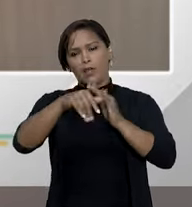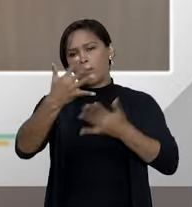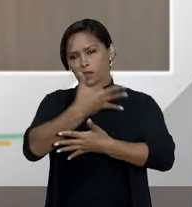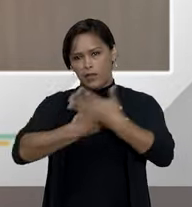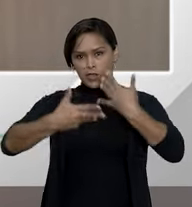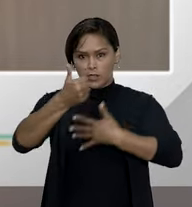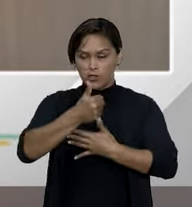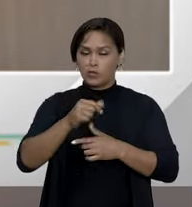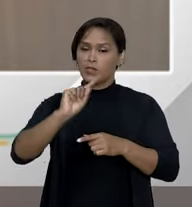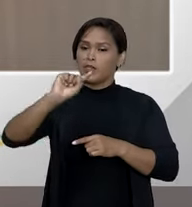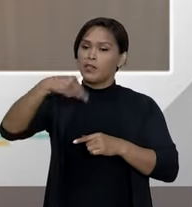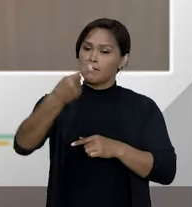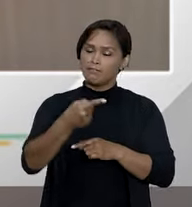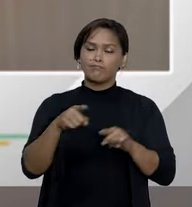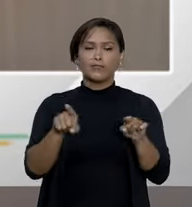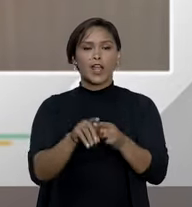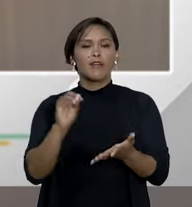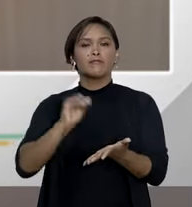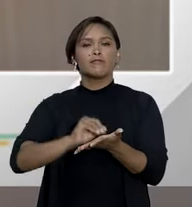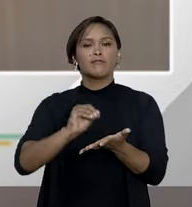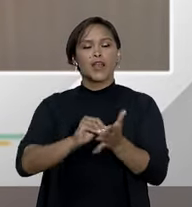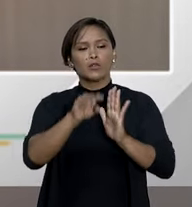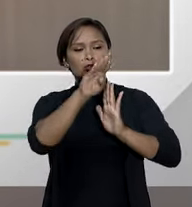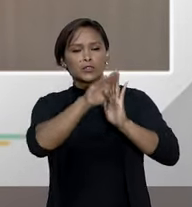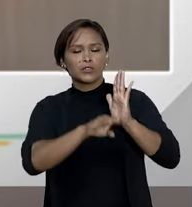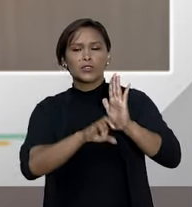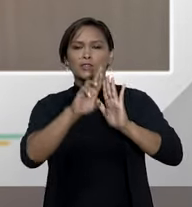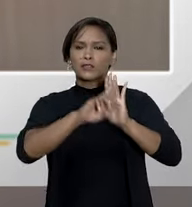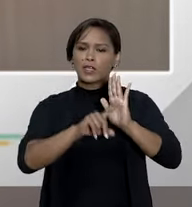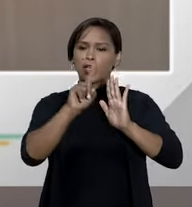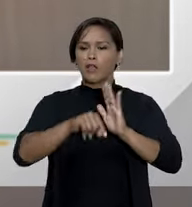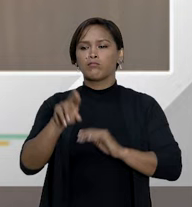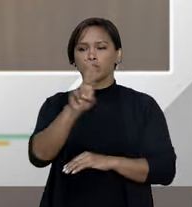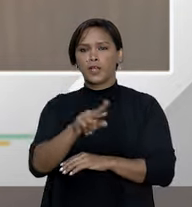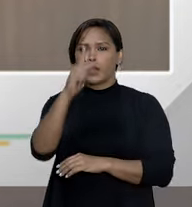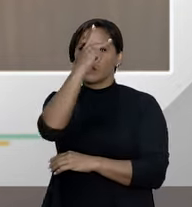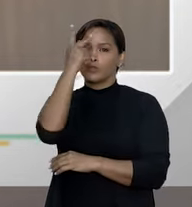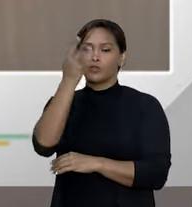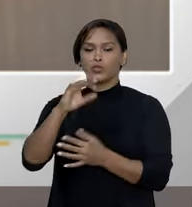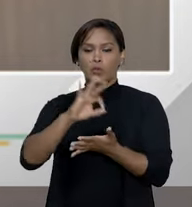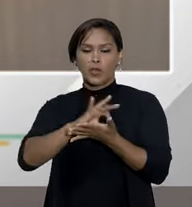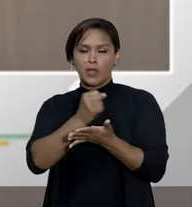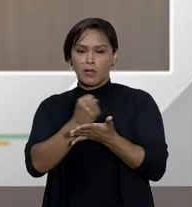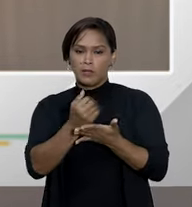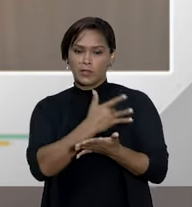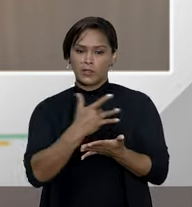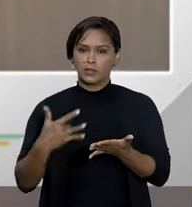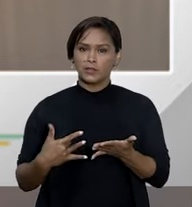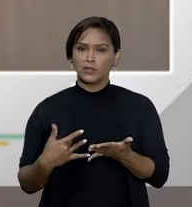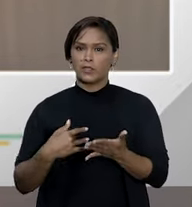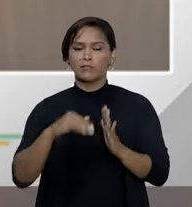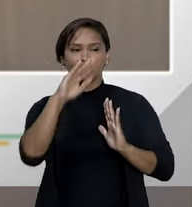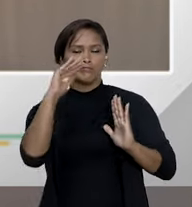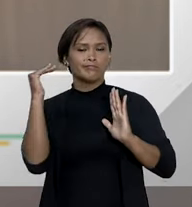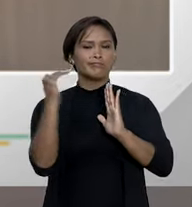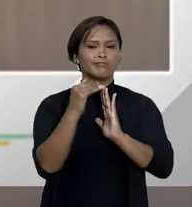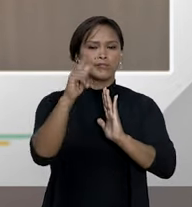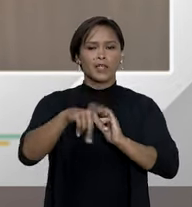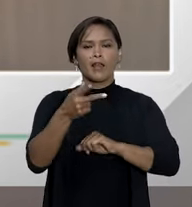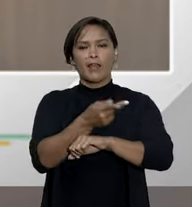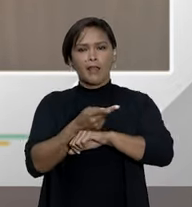E, em consequência desse descumprimento, usuário, o usuário do plano de saúde, ele é obrigado a buscar o judiciário